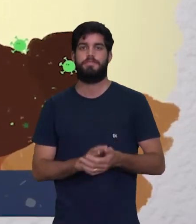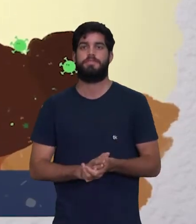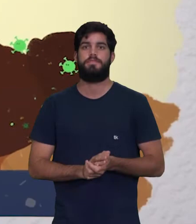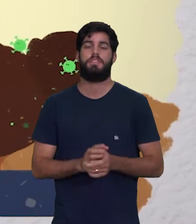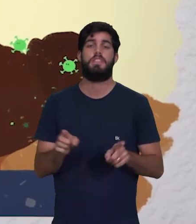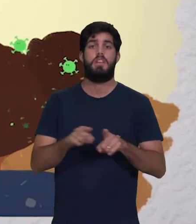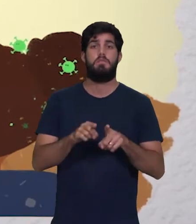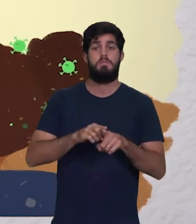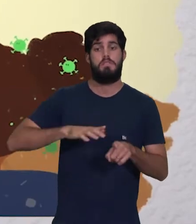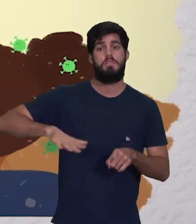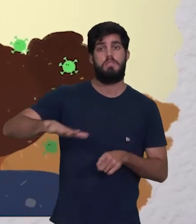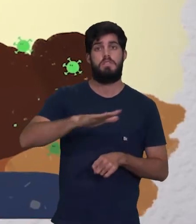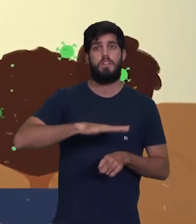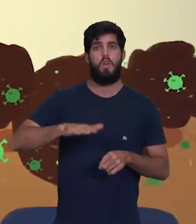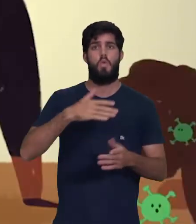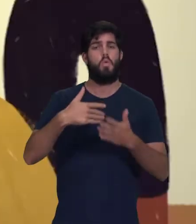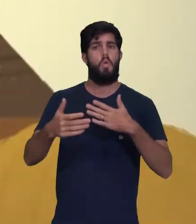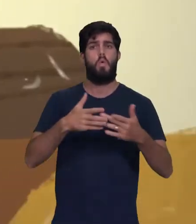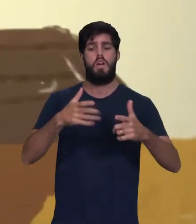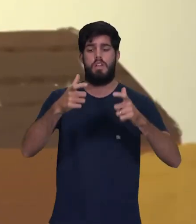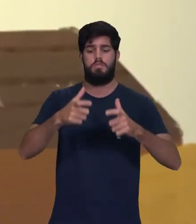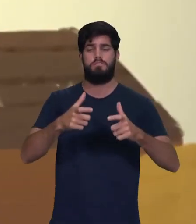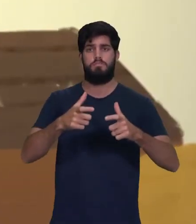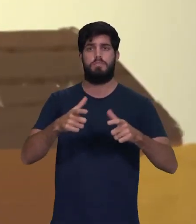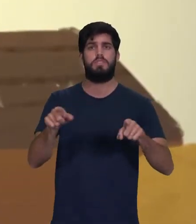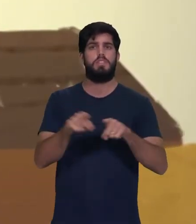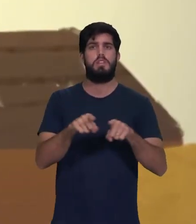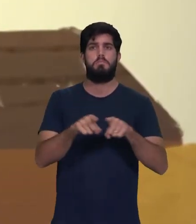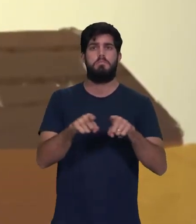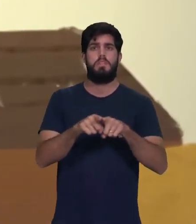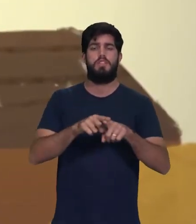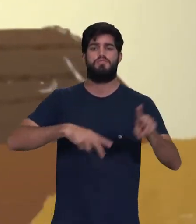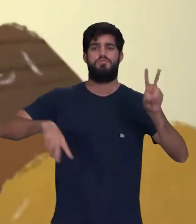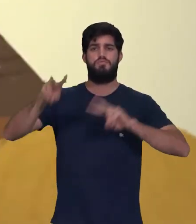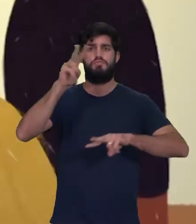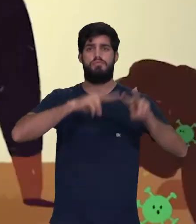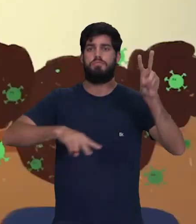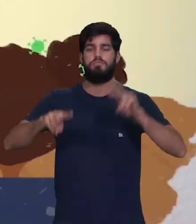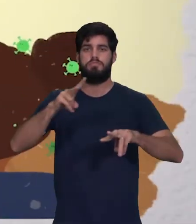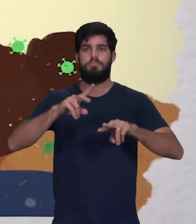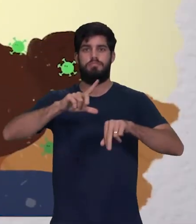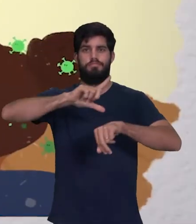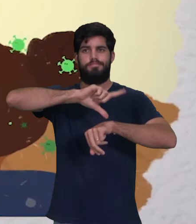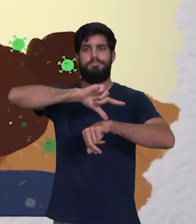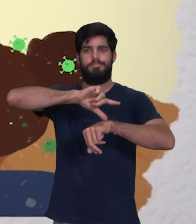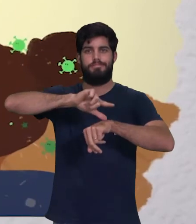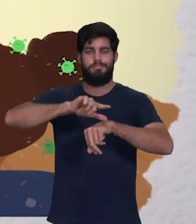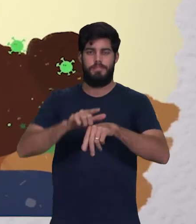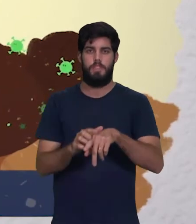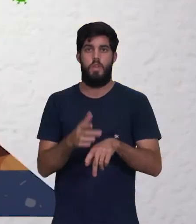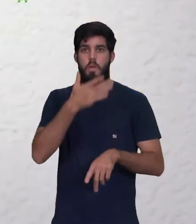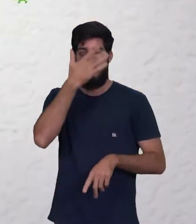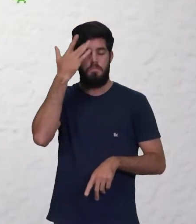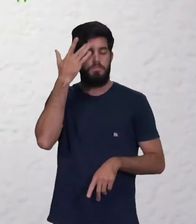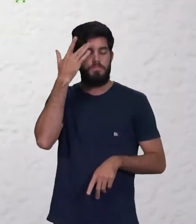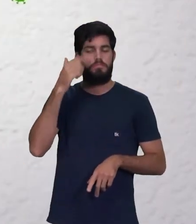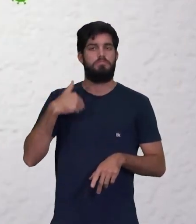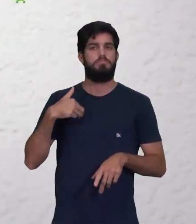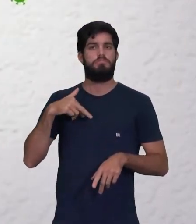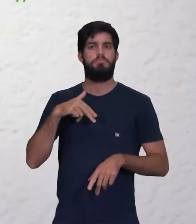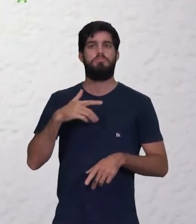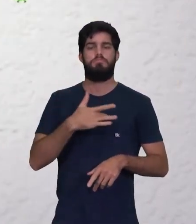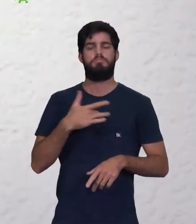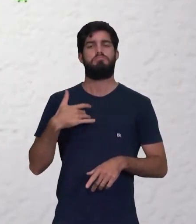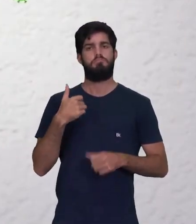No ambiente, o vírus se deposita em qualquer superfície e até pode ficar no ar por algumas horas. Uma pessoa